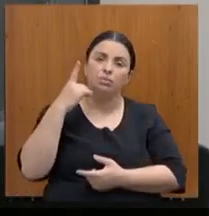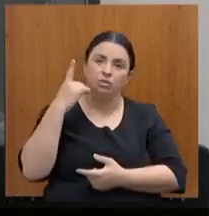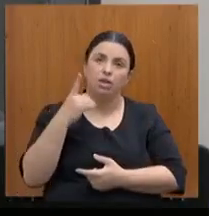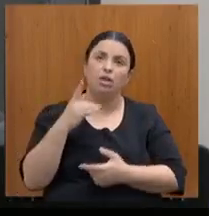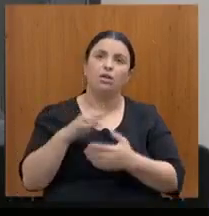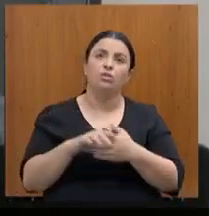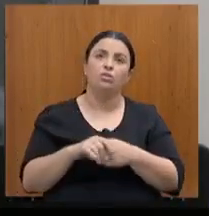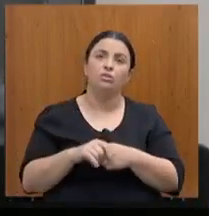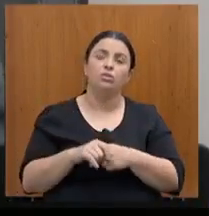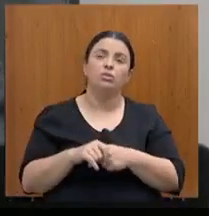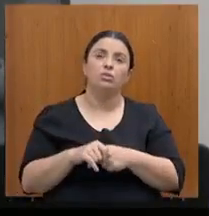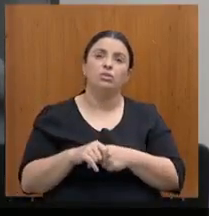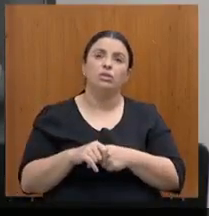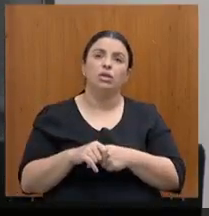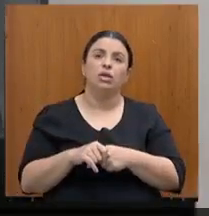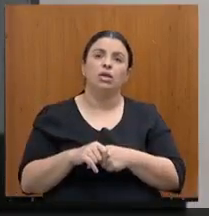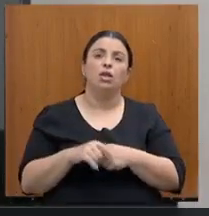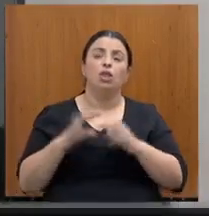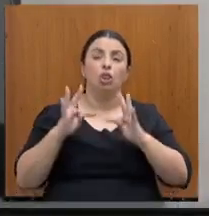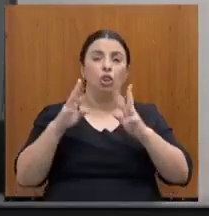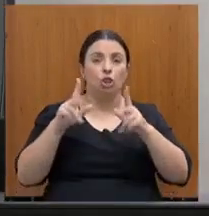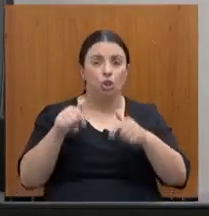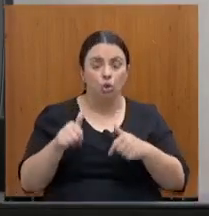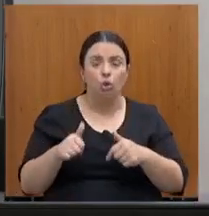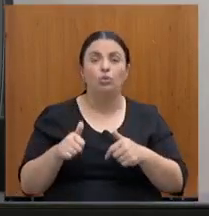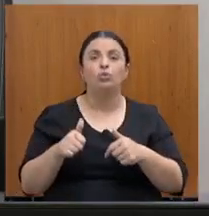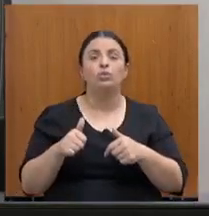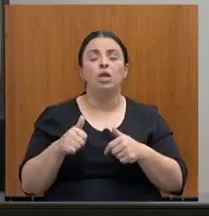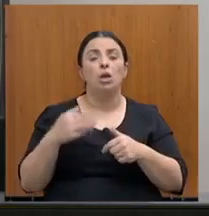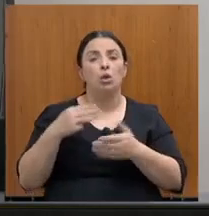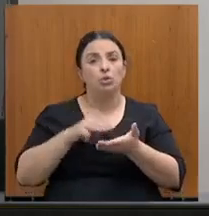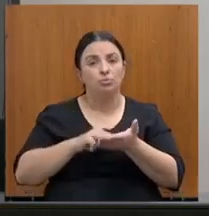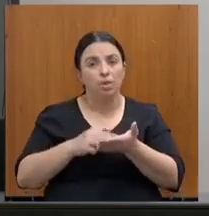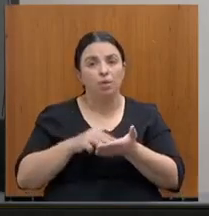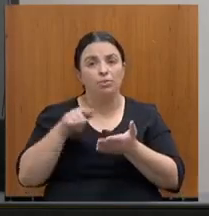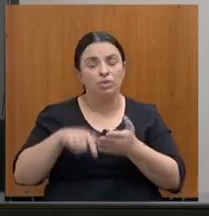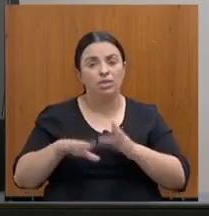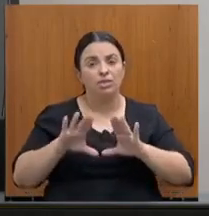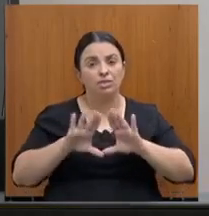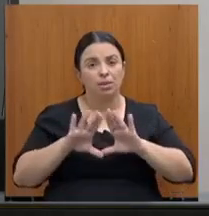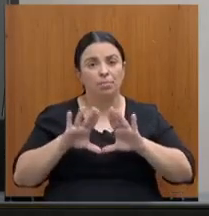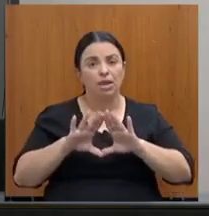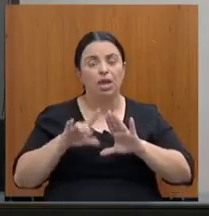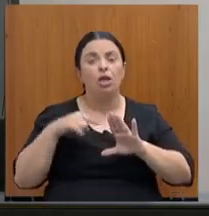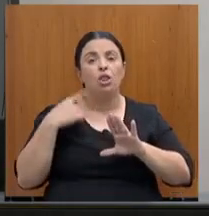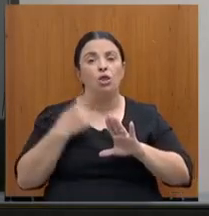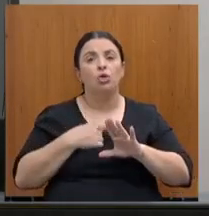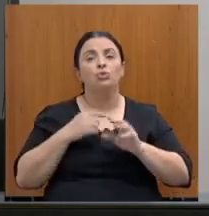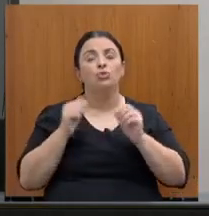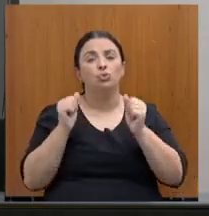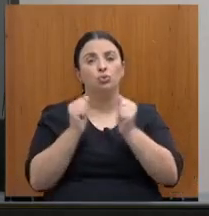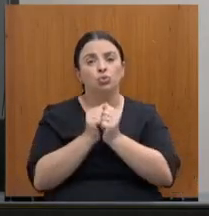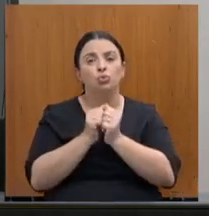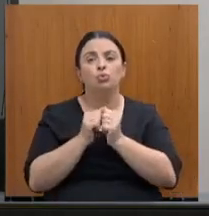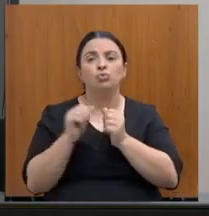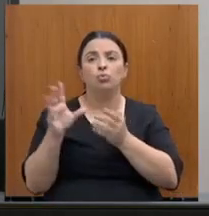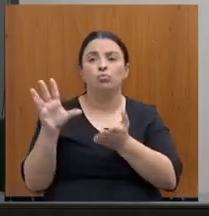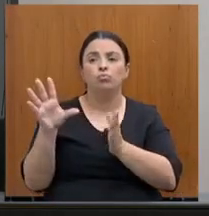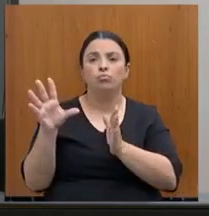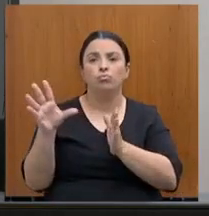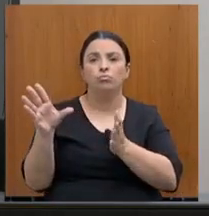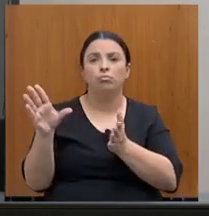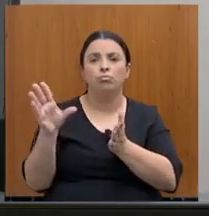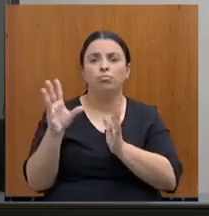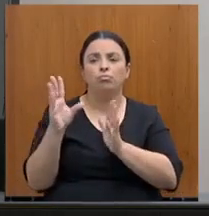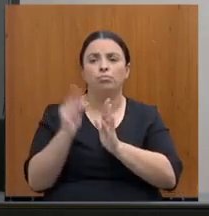dessa Assembleia. Nós vamos, de acordo com, fazer uma síntese da opinião de todos, então,